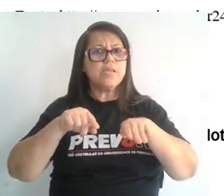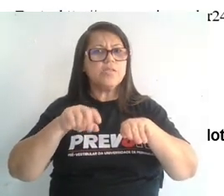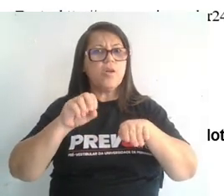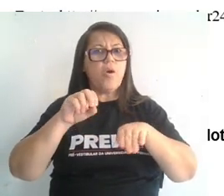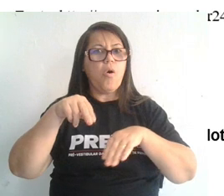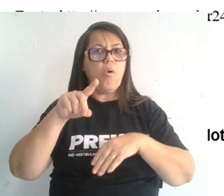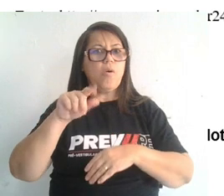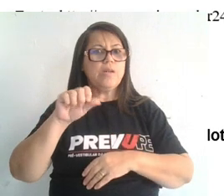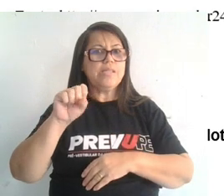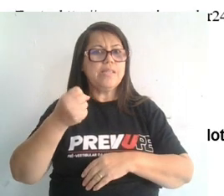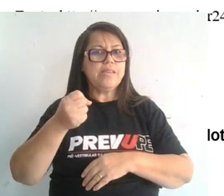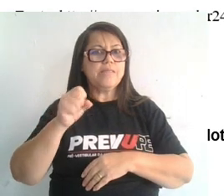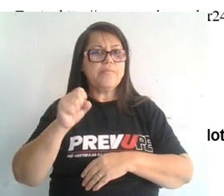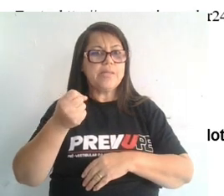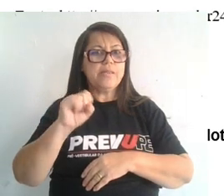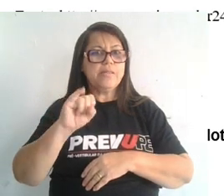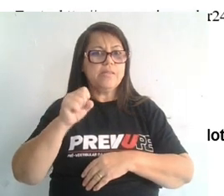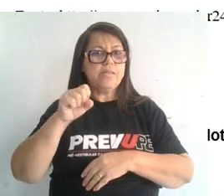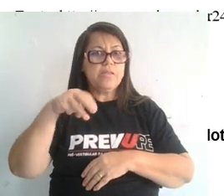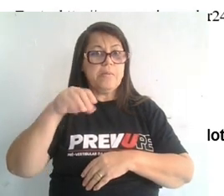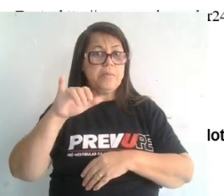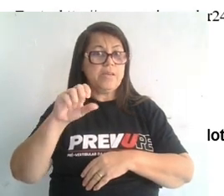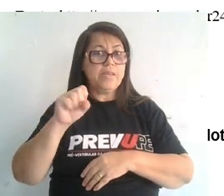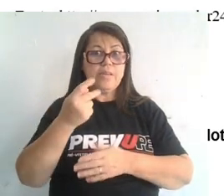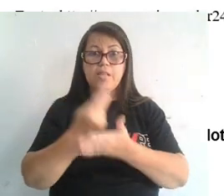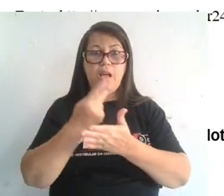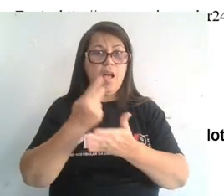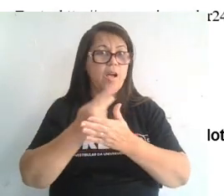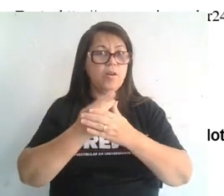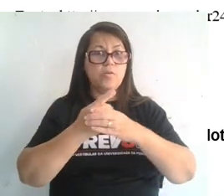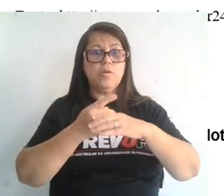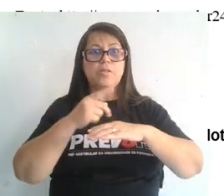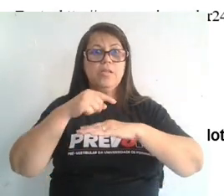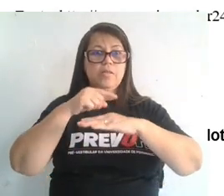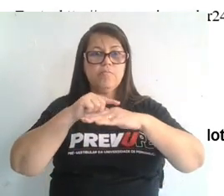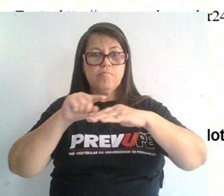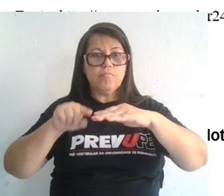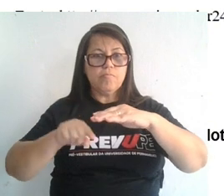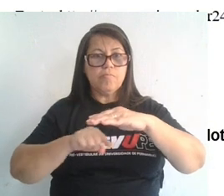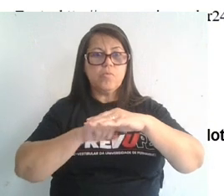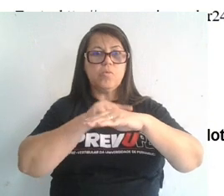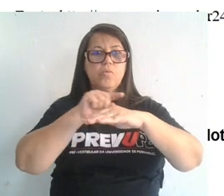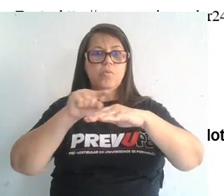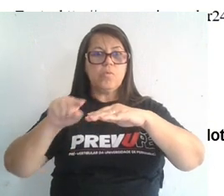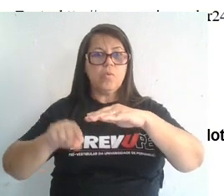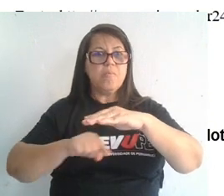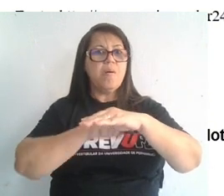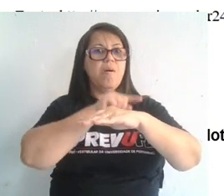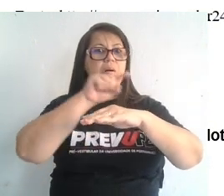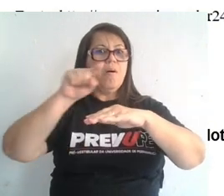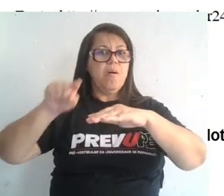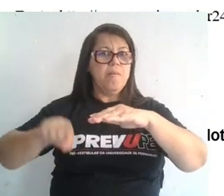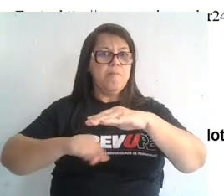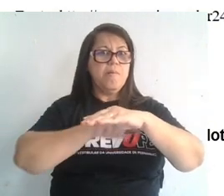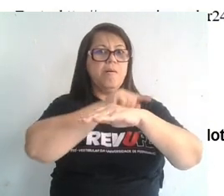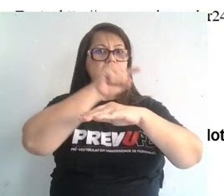sísmicas. Essas ondas, elas se propagam por todo o globo. E aí, da superfície, o cientista vai